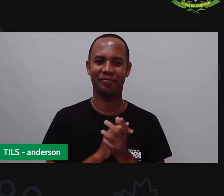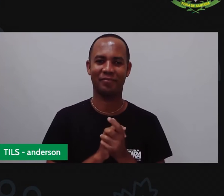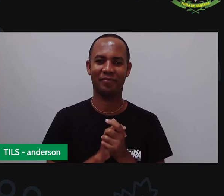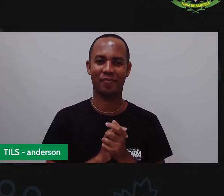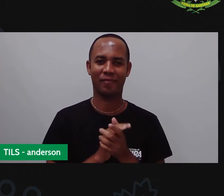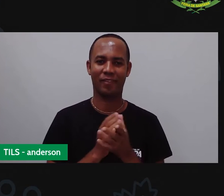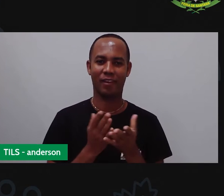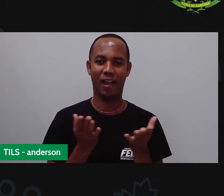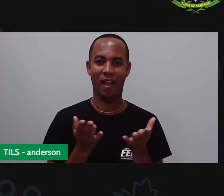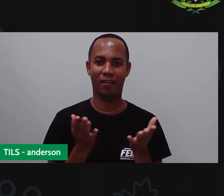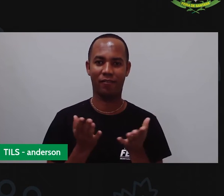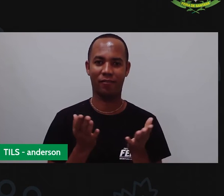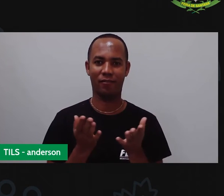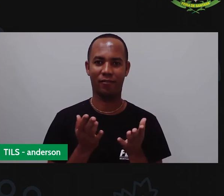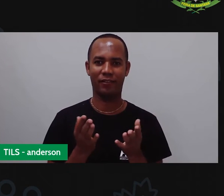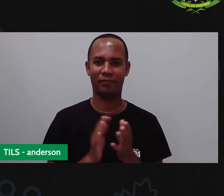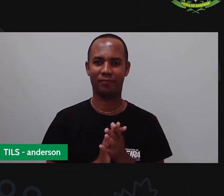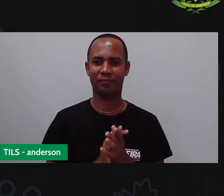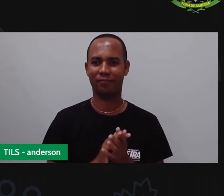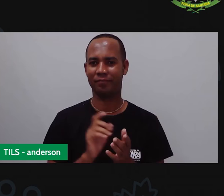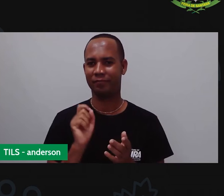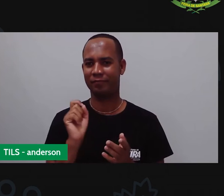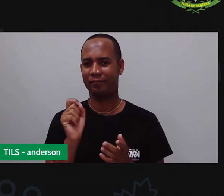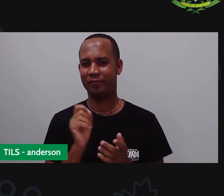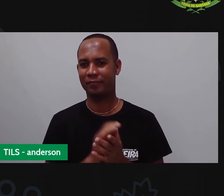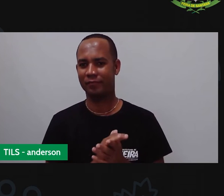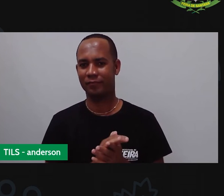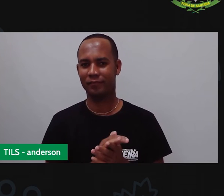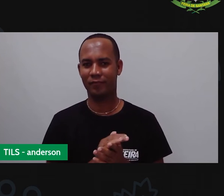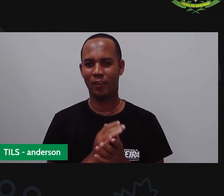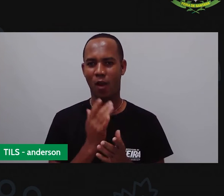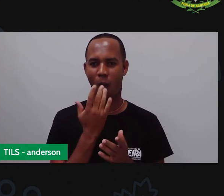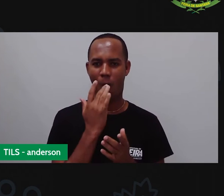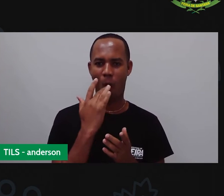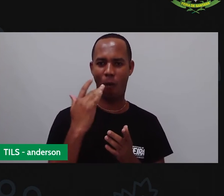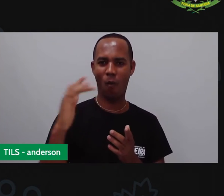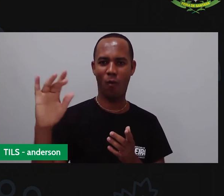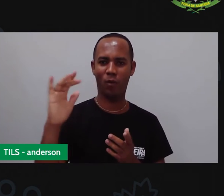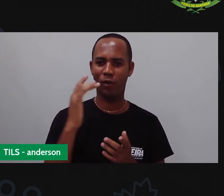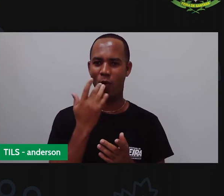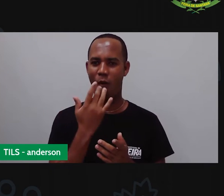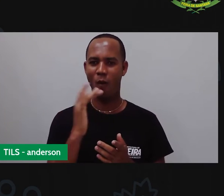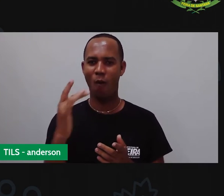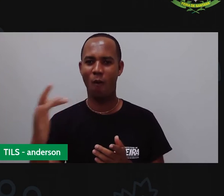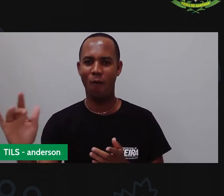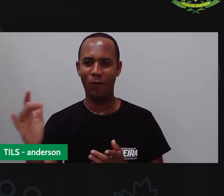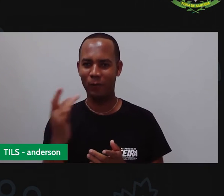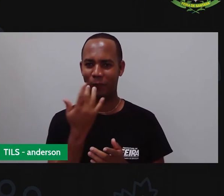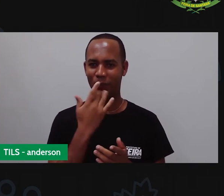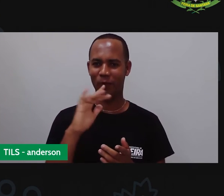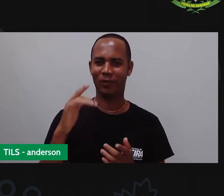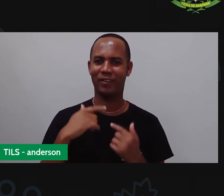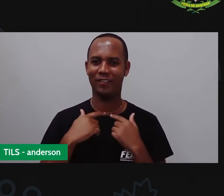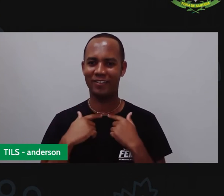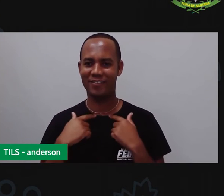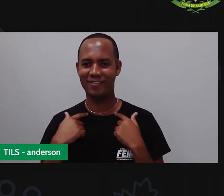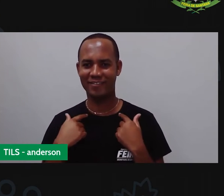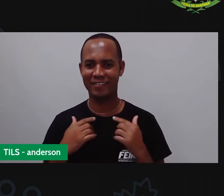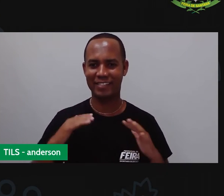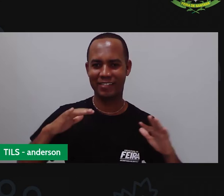olha bem para Anderson, né? Ouro! Olha o cor, ó! Ouro! Isso lá!